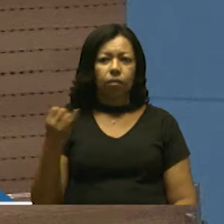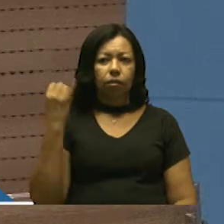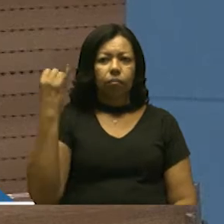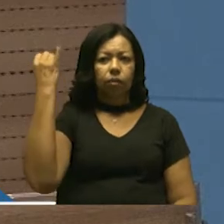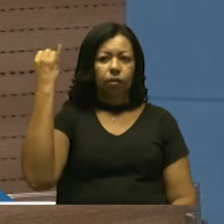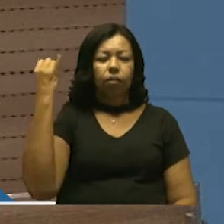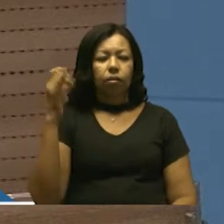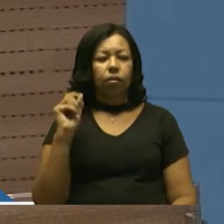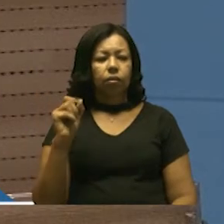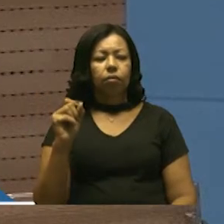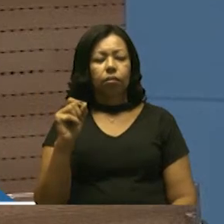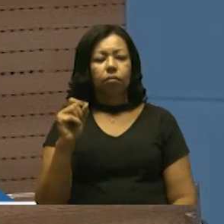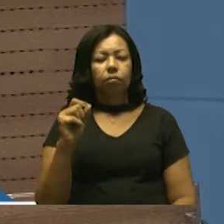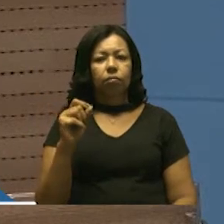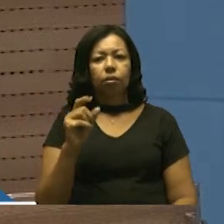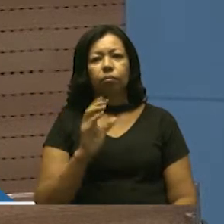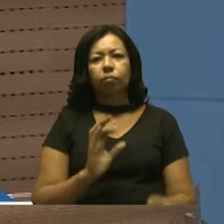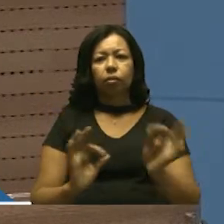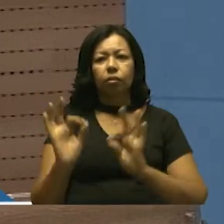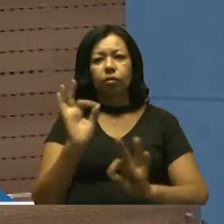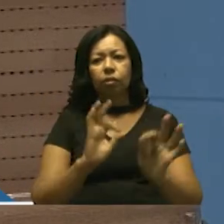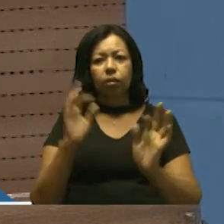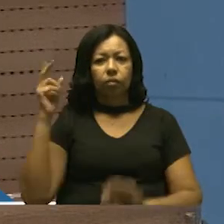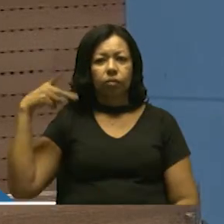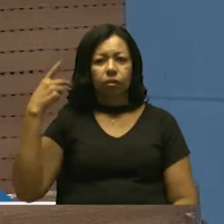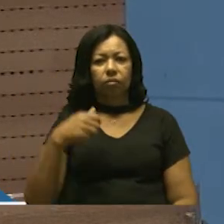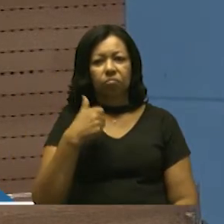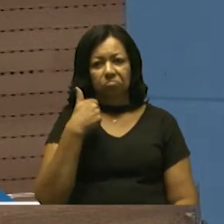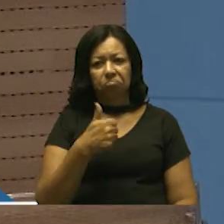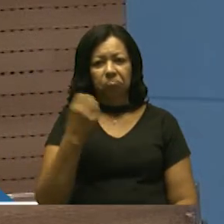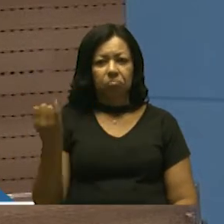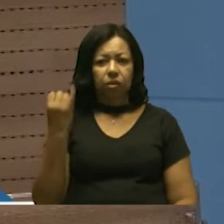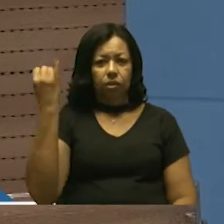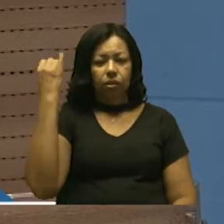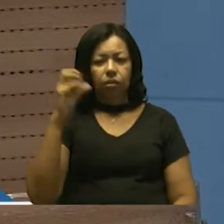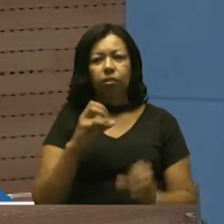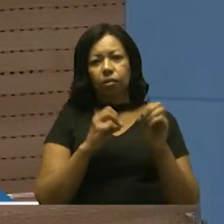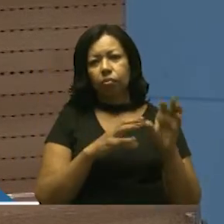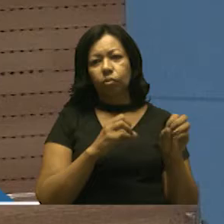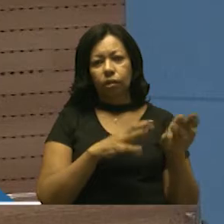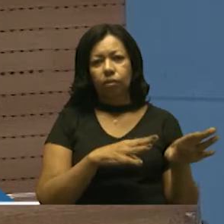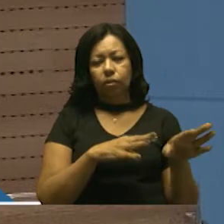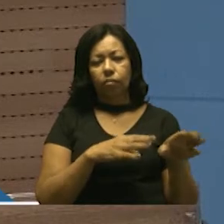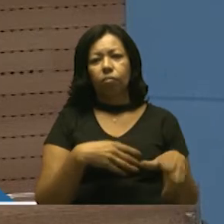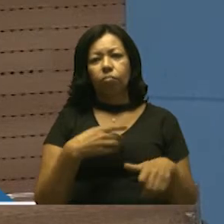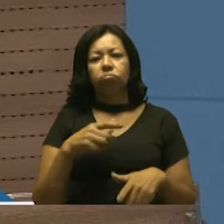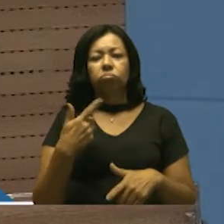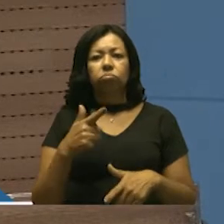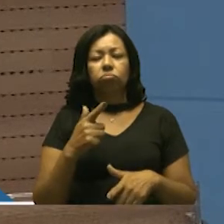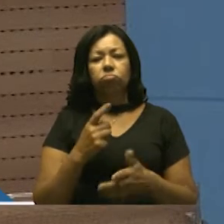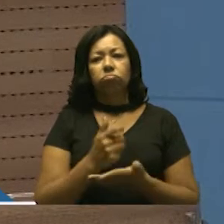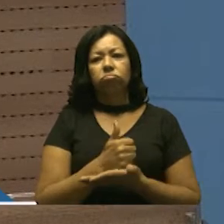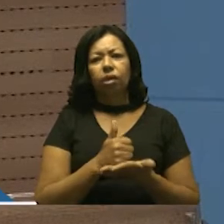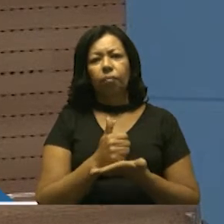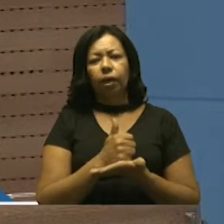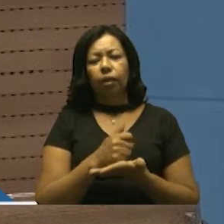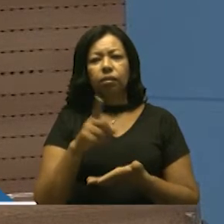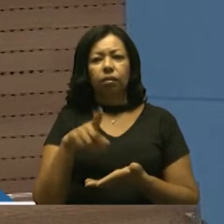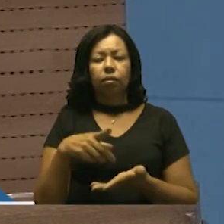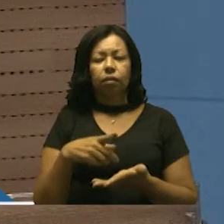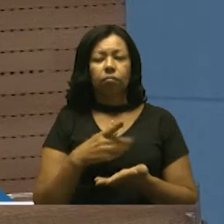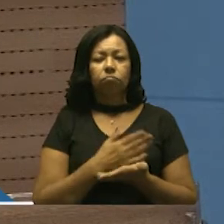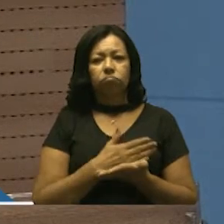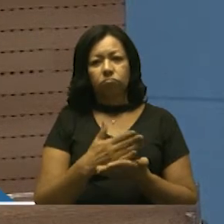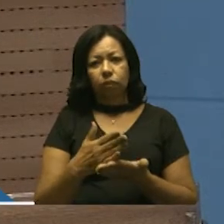do excelente projeto do vereador, da importância na educação, principalmente na base, que é tudo,